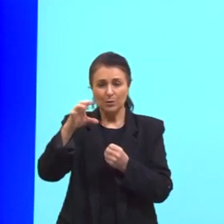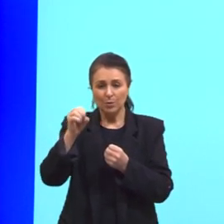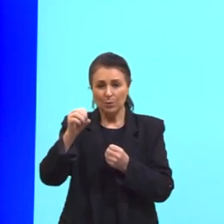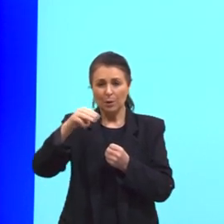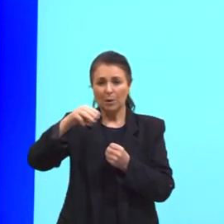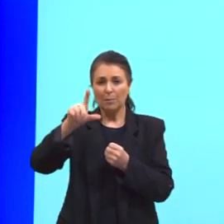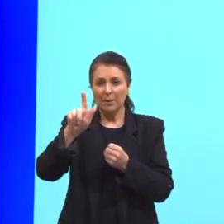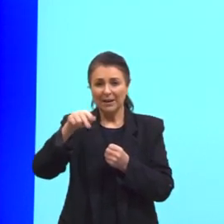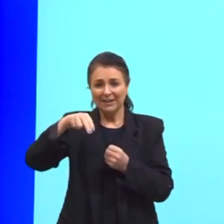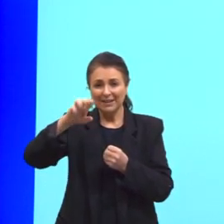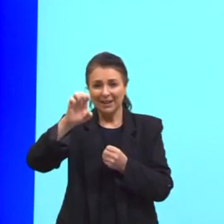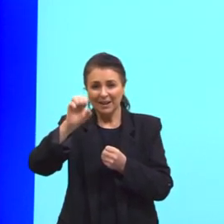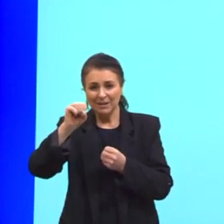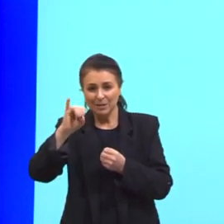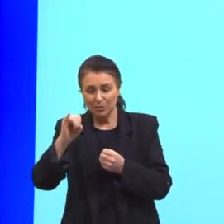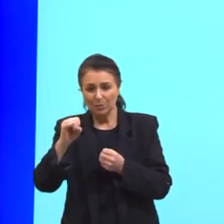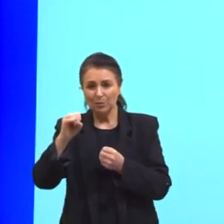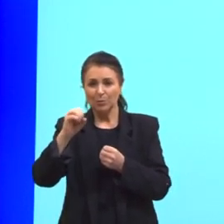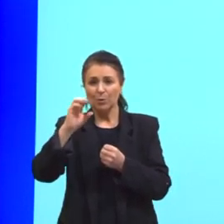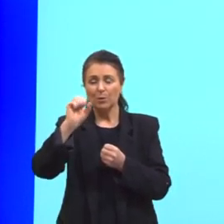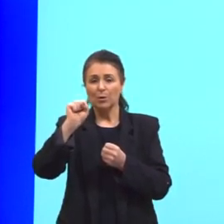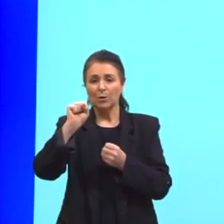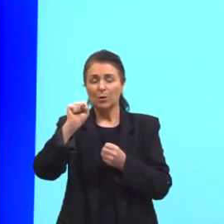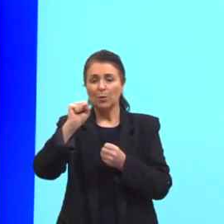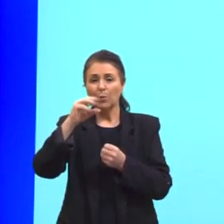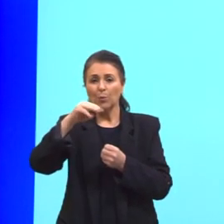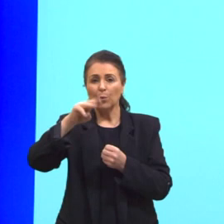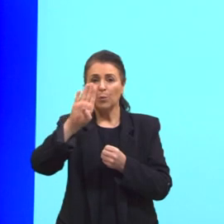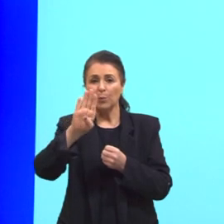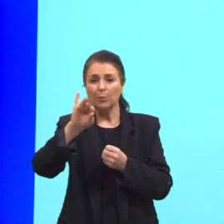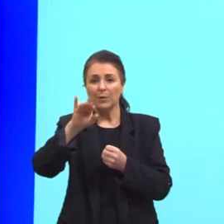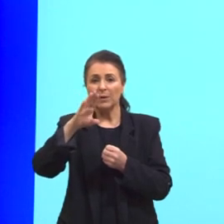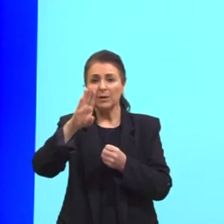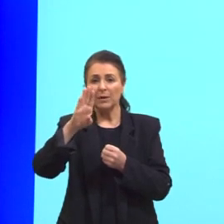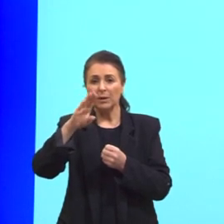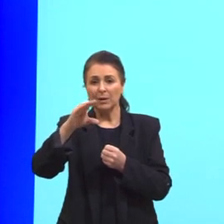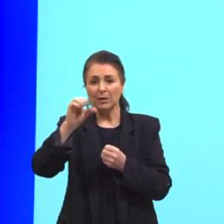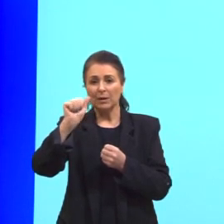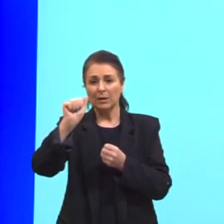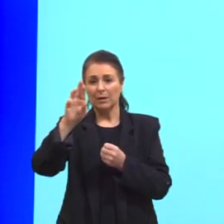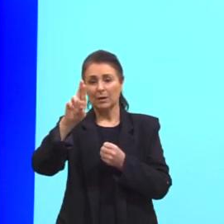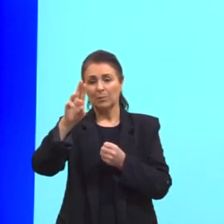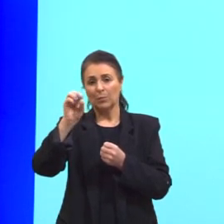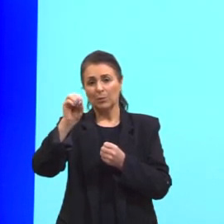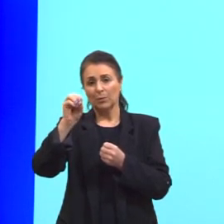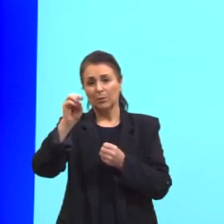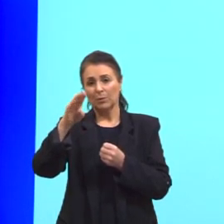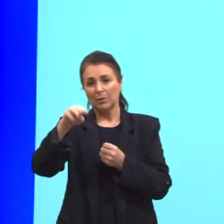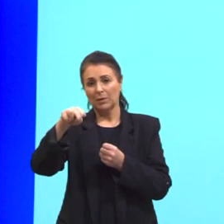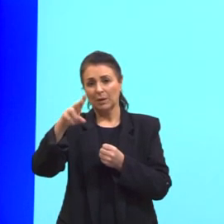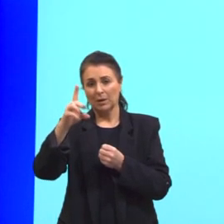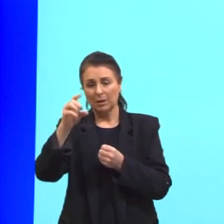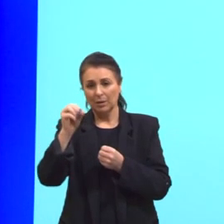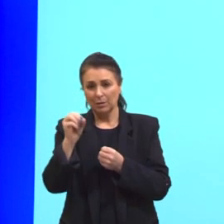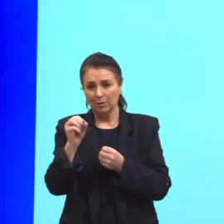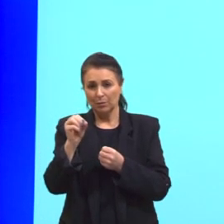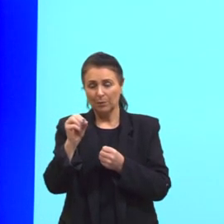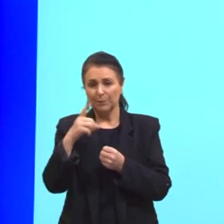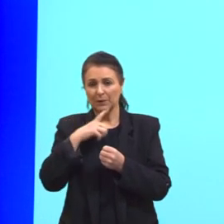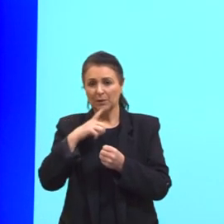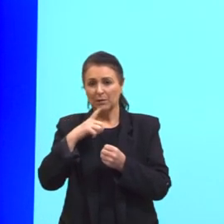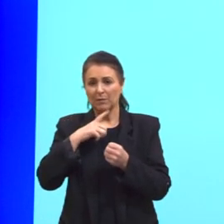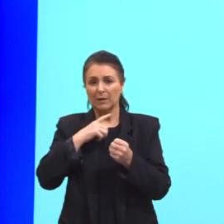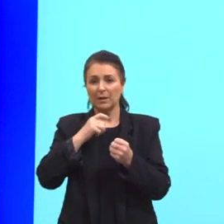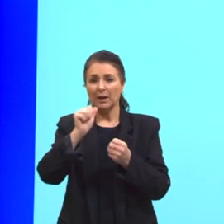bicarbonato. Vamos ter proteínas, um exemplo é a albumina, o fibrinogênio